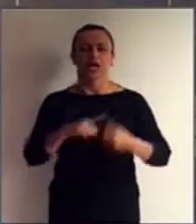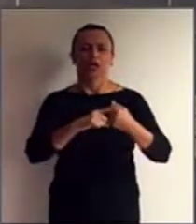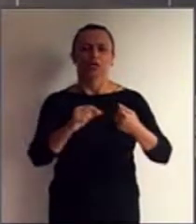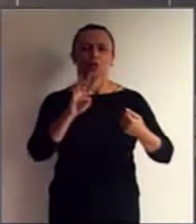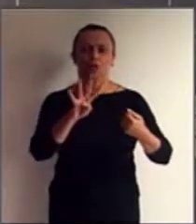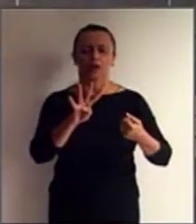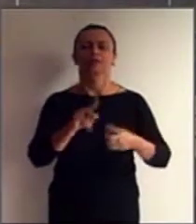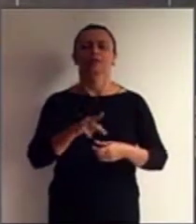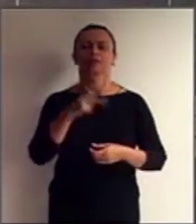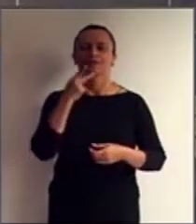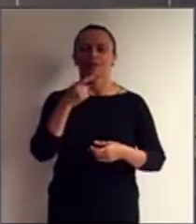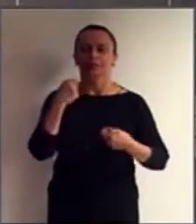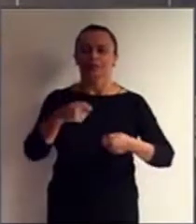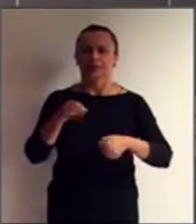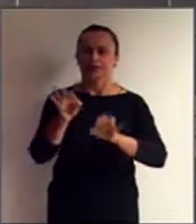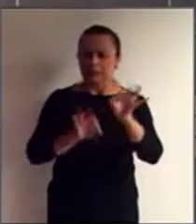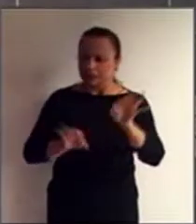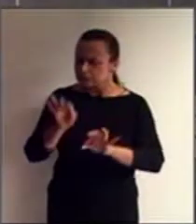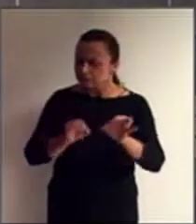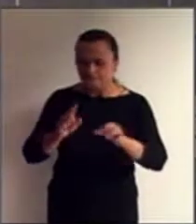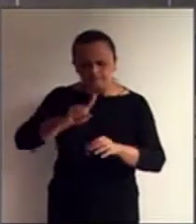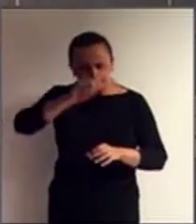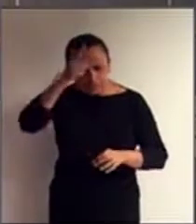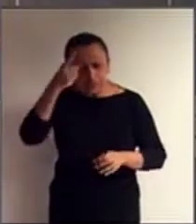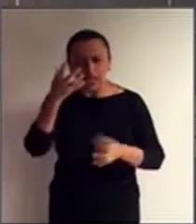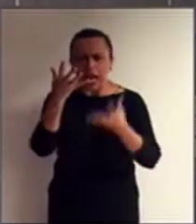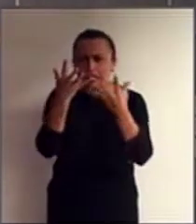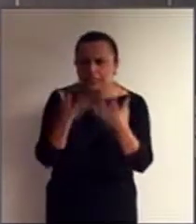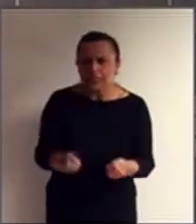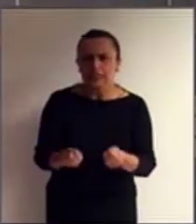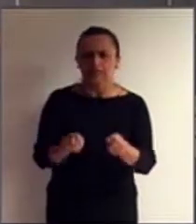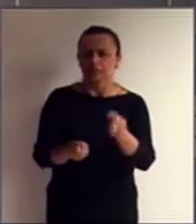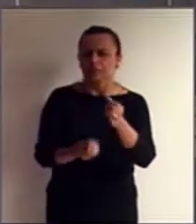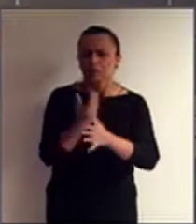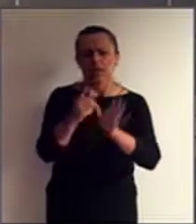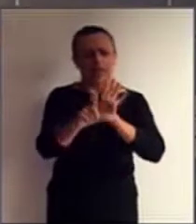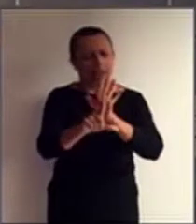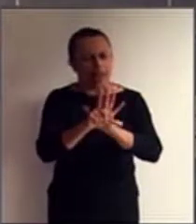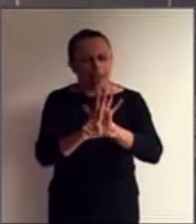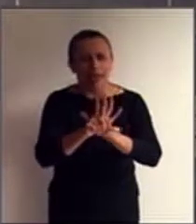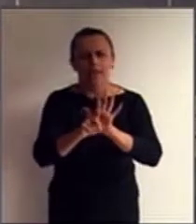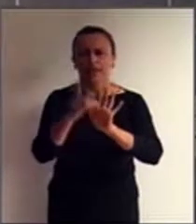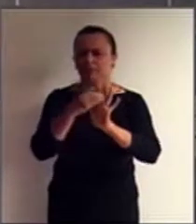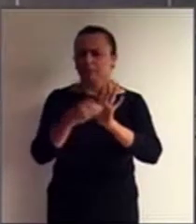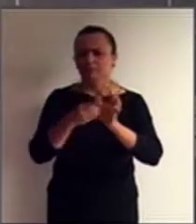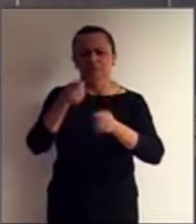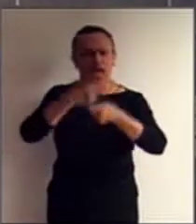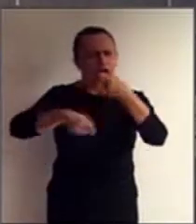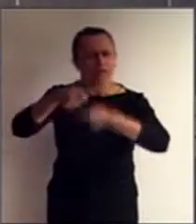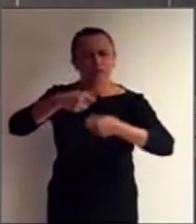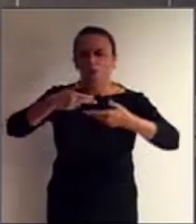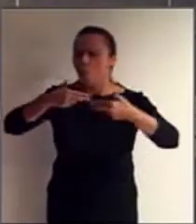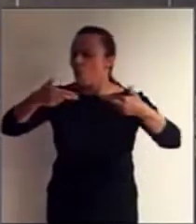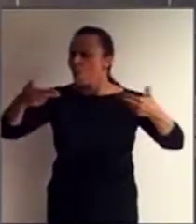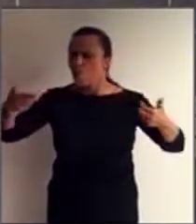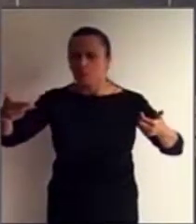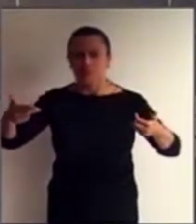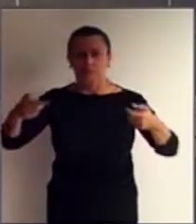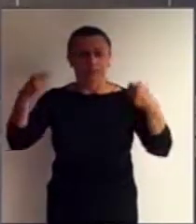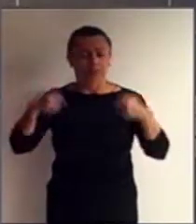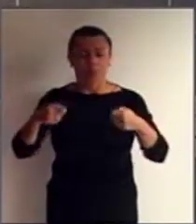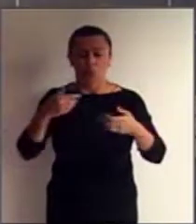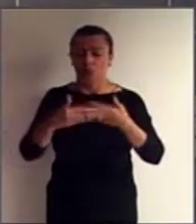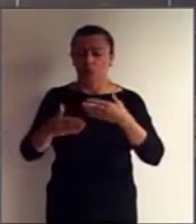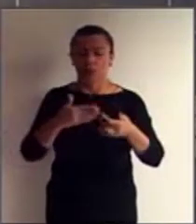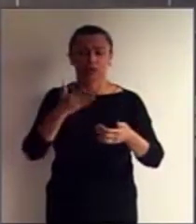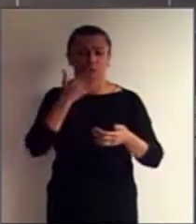adotar todas as medidas legislativas e administrativas de qualquer natureza